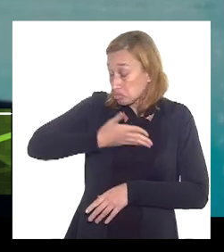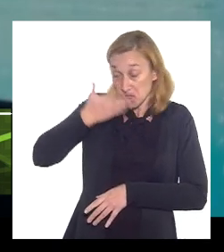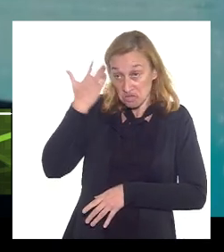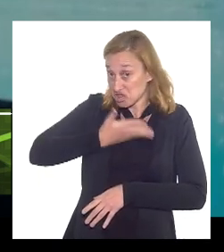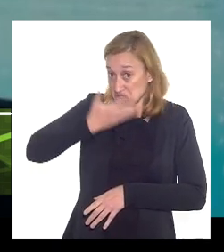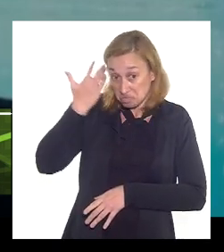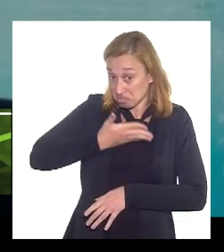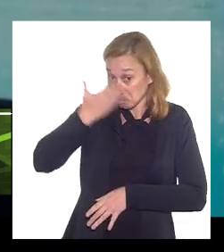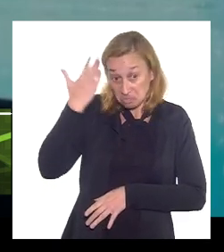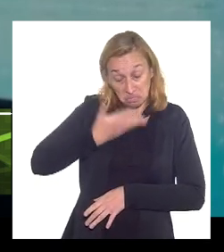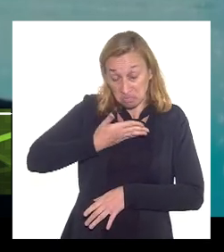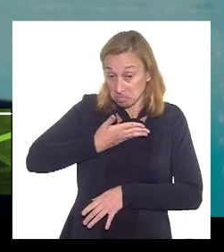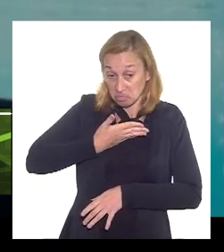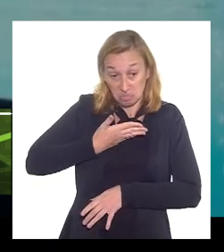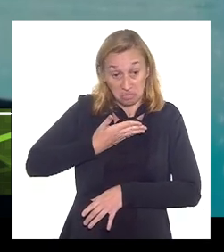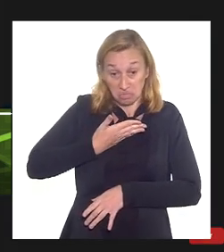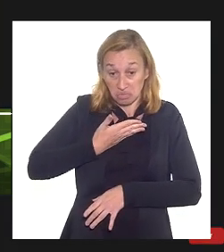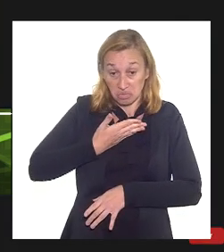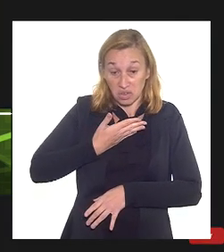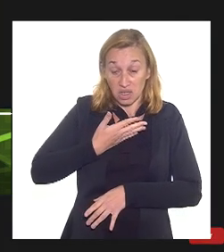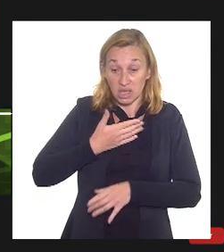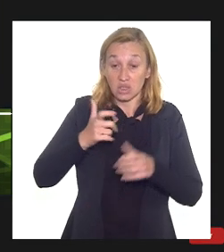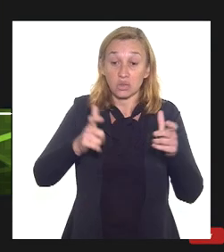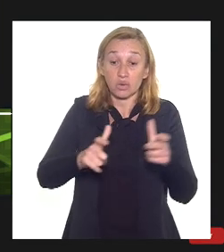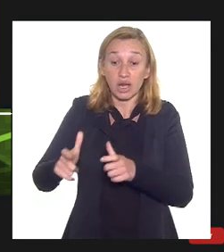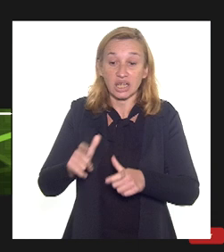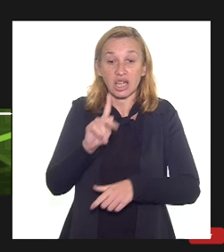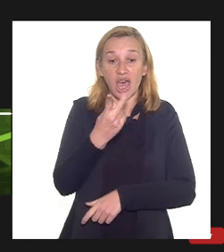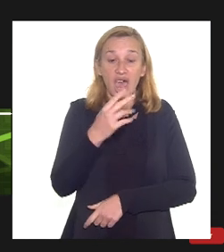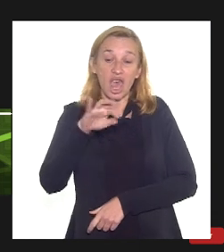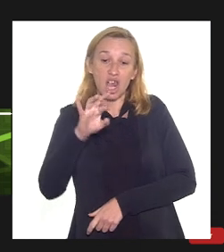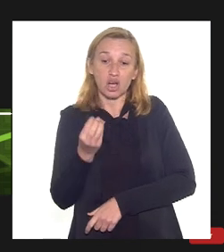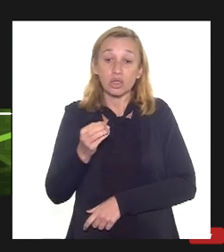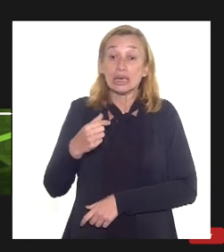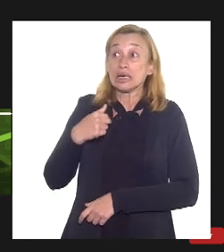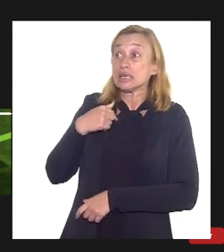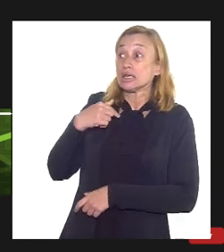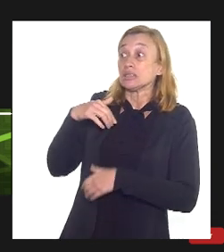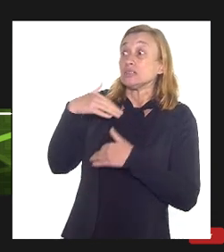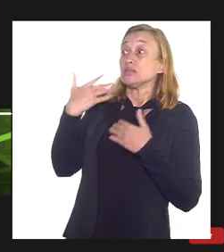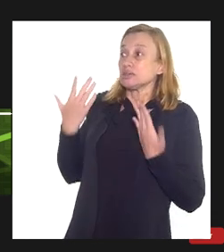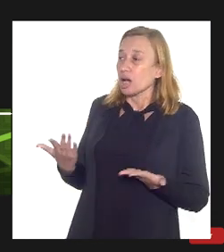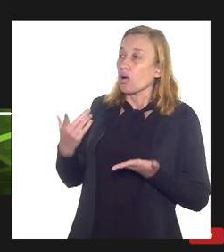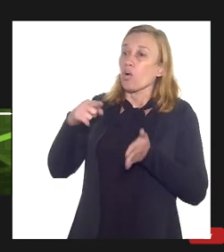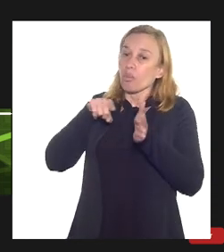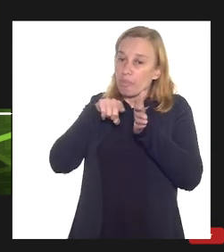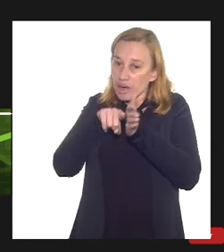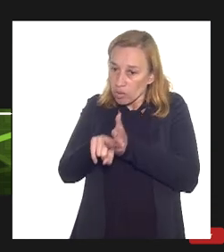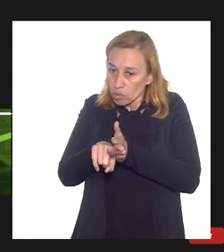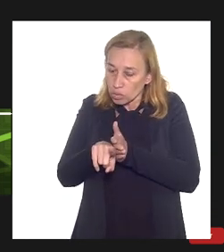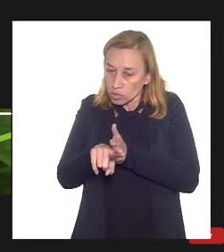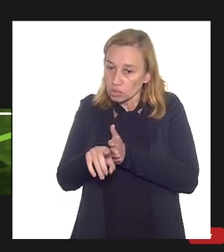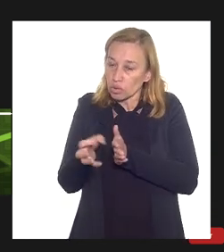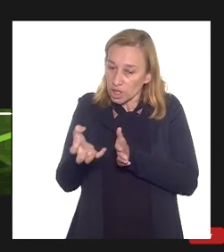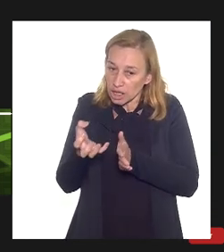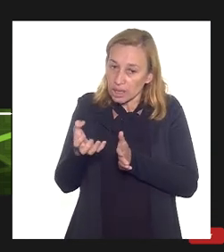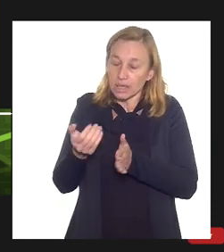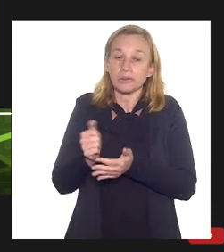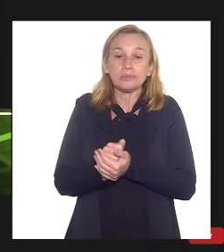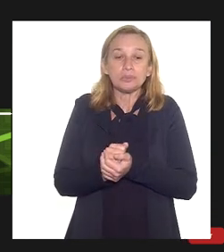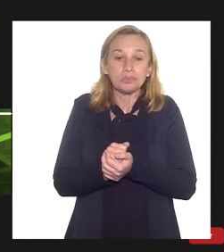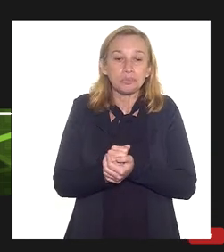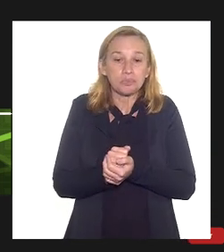materialidade dessas reservas de hélio então eu acrescentaria uma pergunta que já seria um requerimento